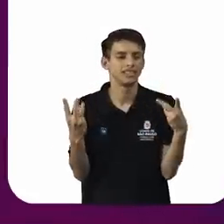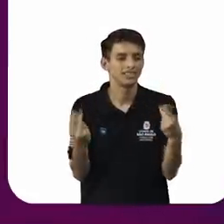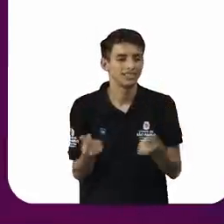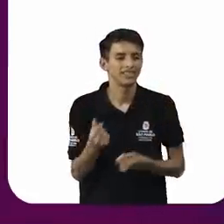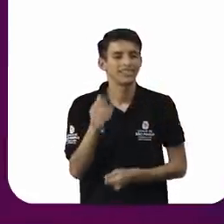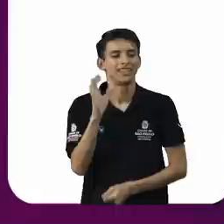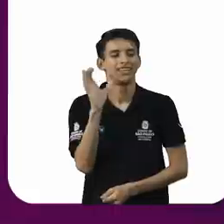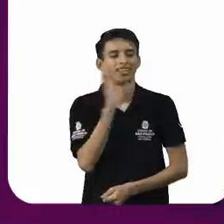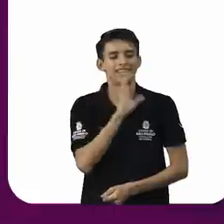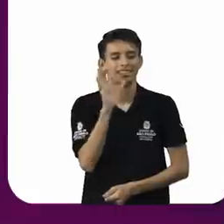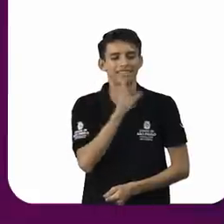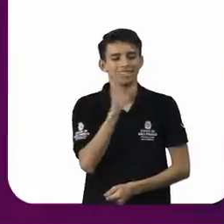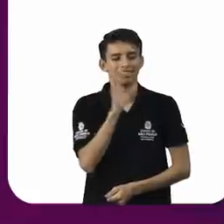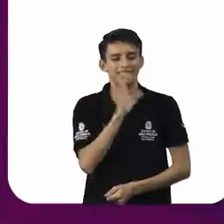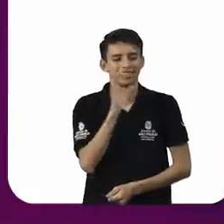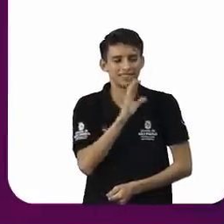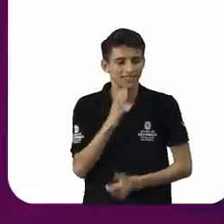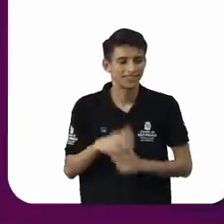rapidamente,